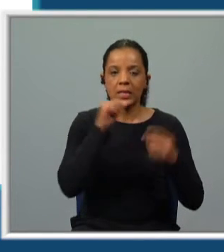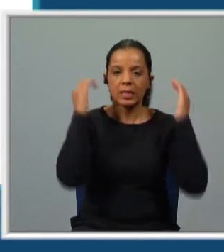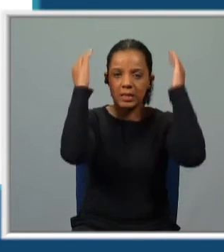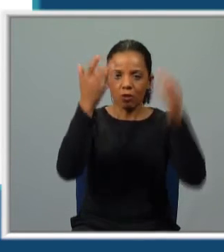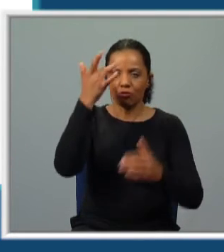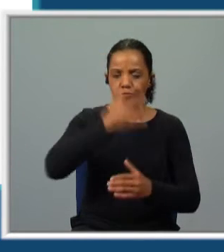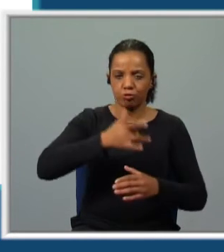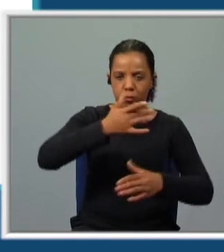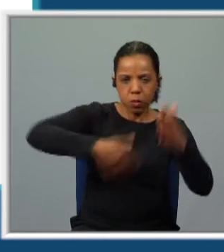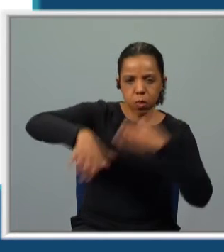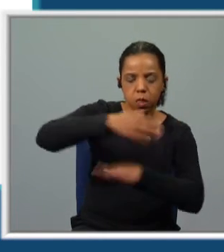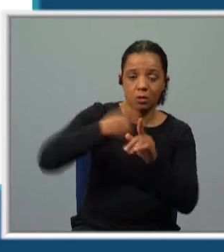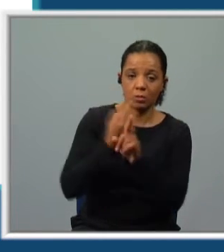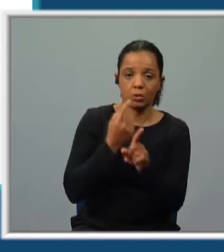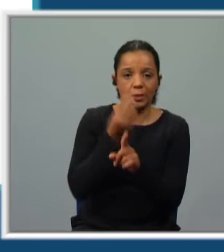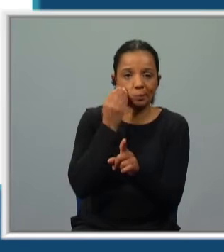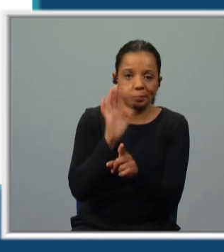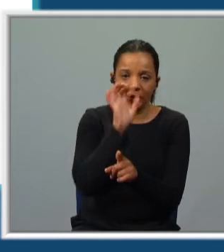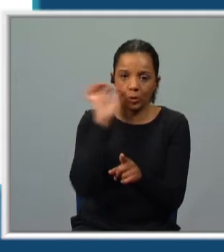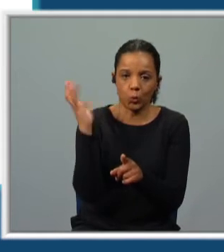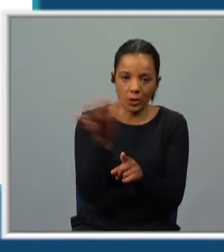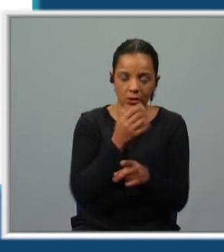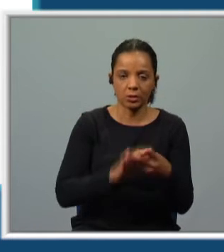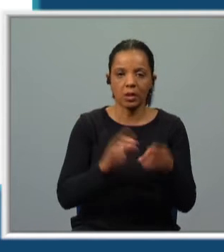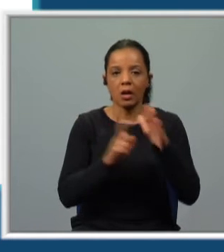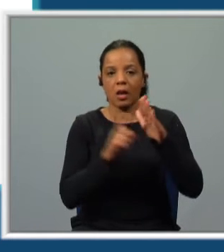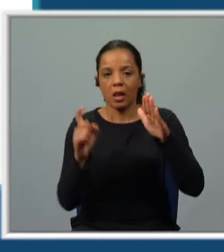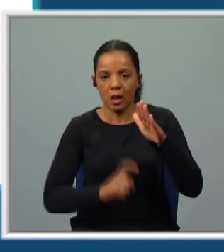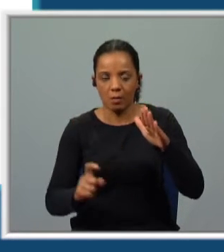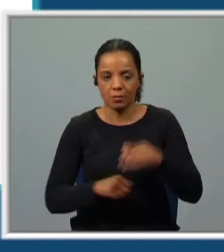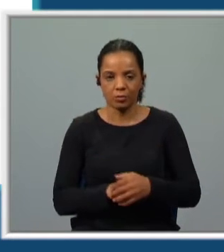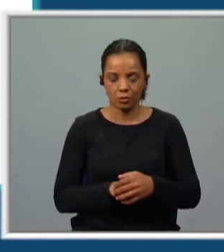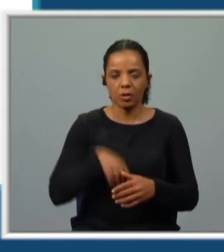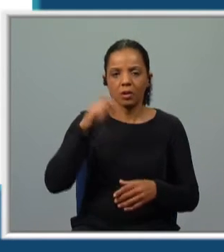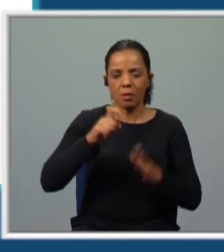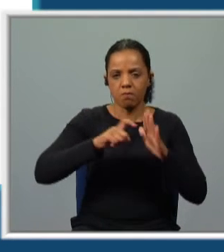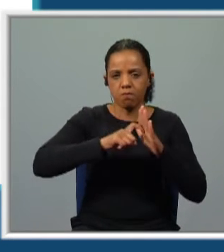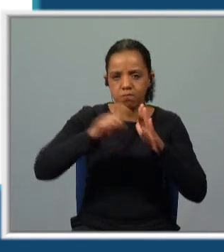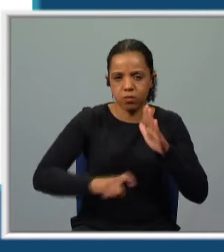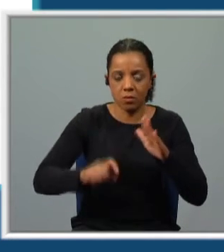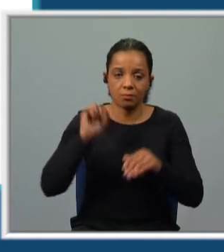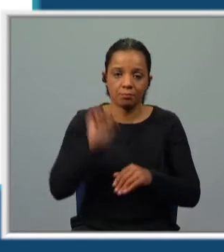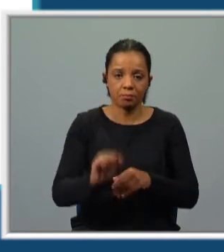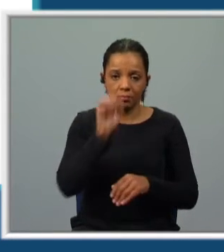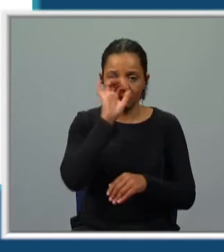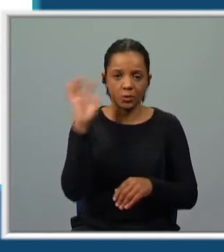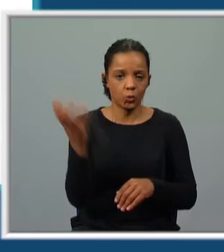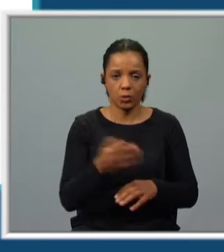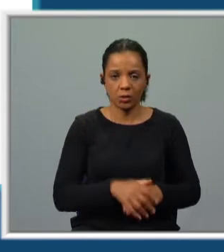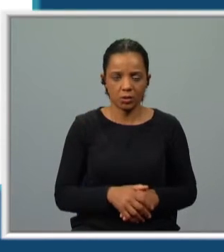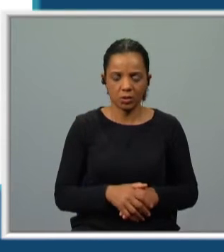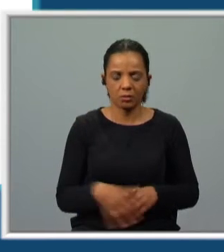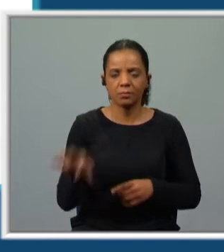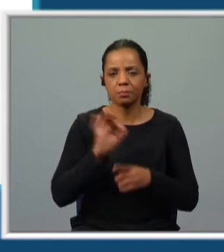tumultuoso. Portanto, fenómenos da natureza. Os relâmpagos e um grande trovão. Fenómenos da natureza. O que é que o